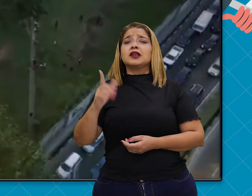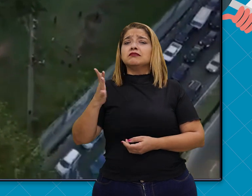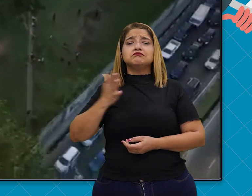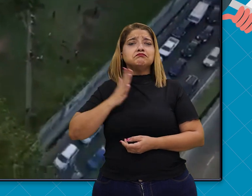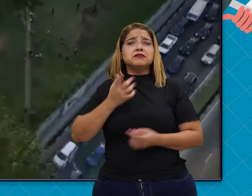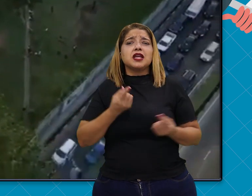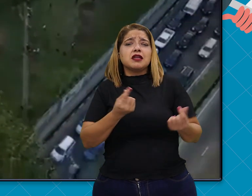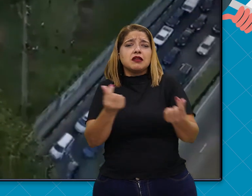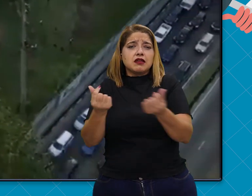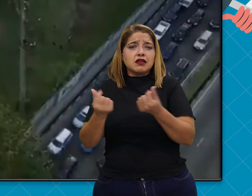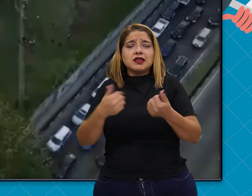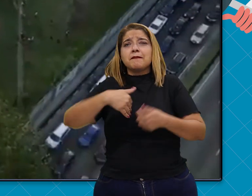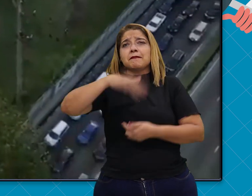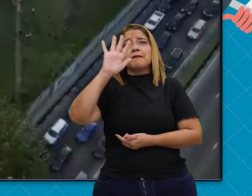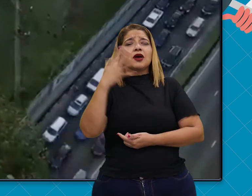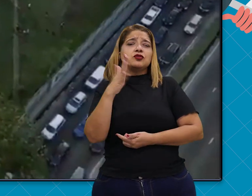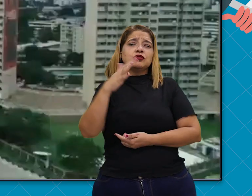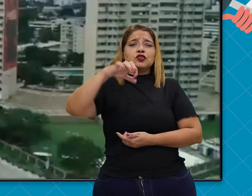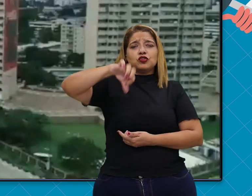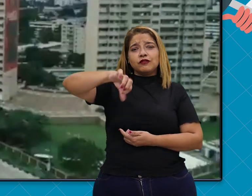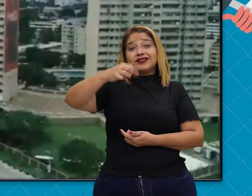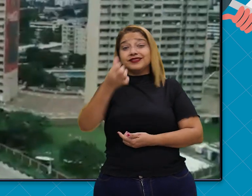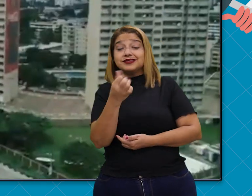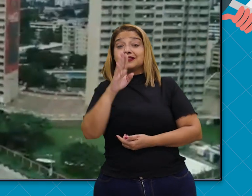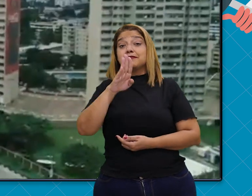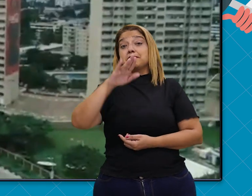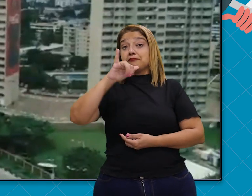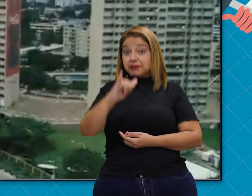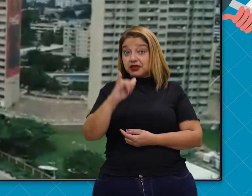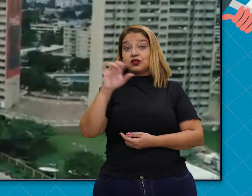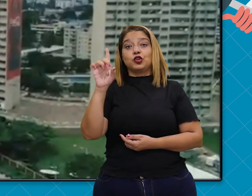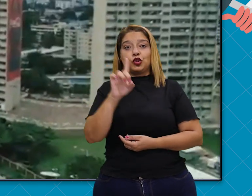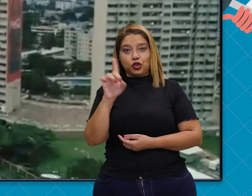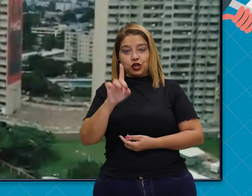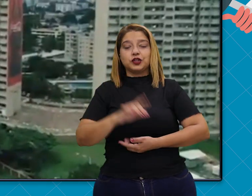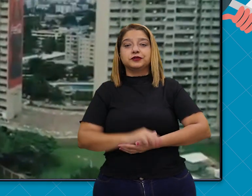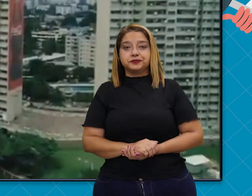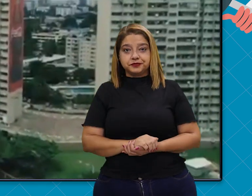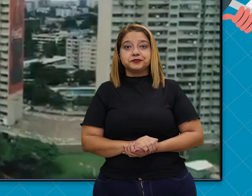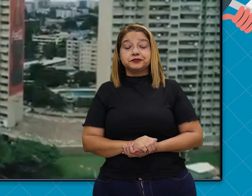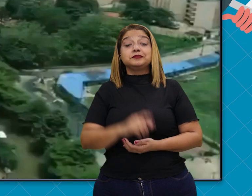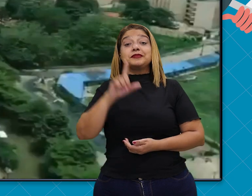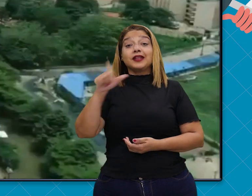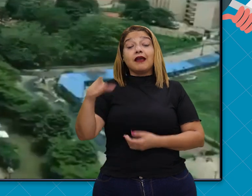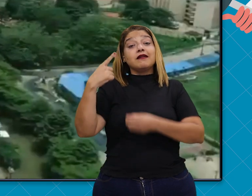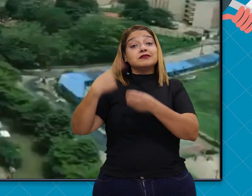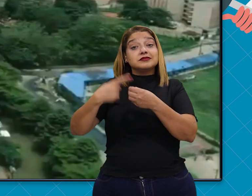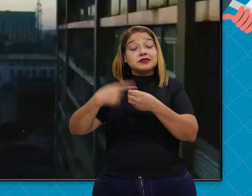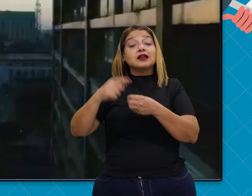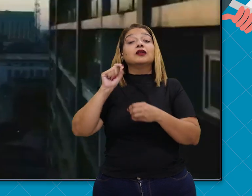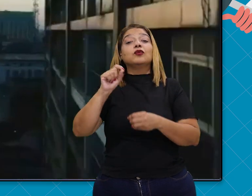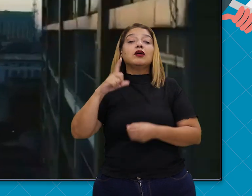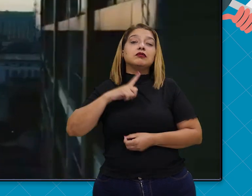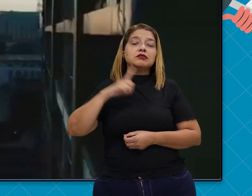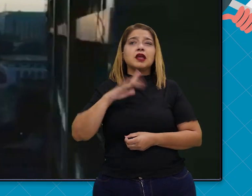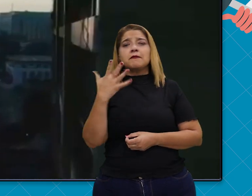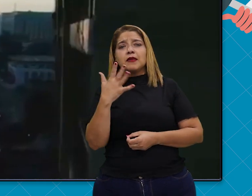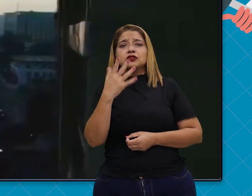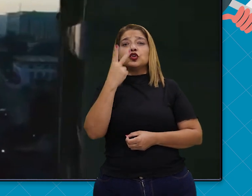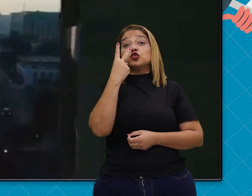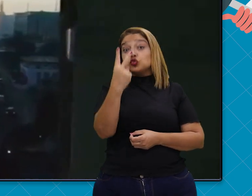de mais de 96 bilhões de dólares. E Lagos tem cerca de 2